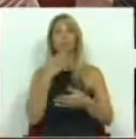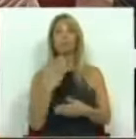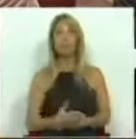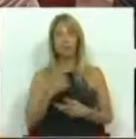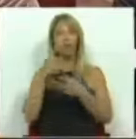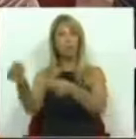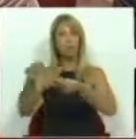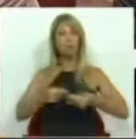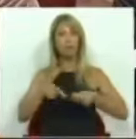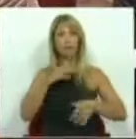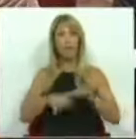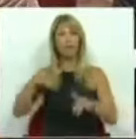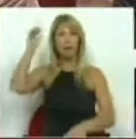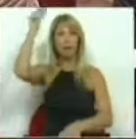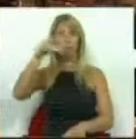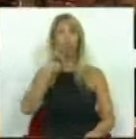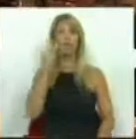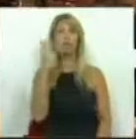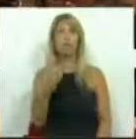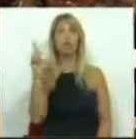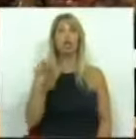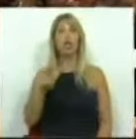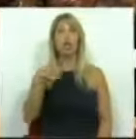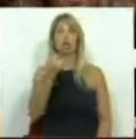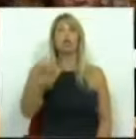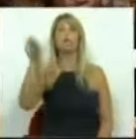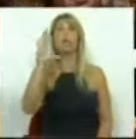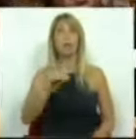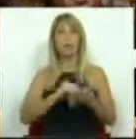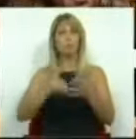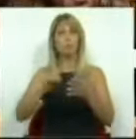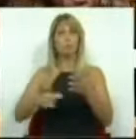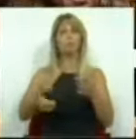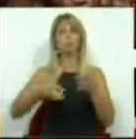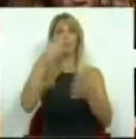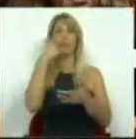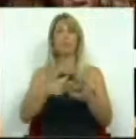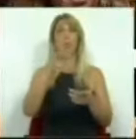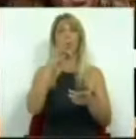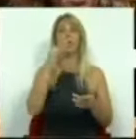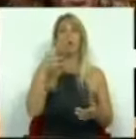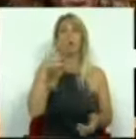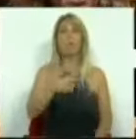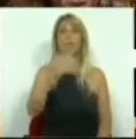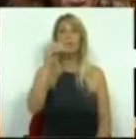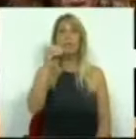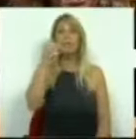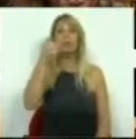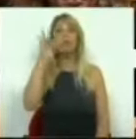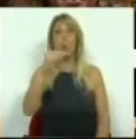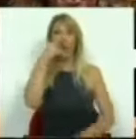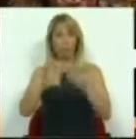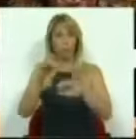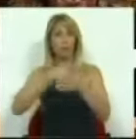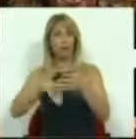a entrada na Assembleia da República a 3 de junho de 2010, sendo subscrita por 4.054 cidadãos. A matéria